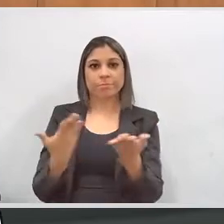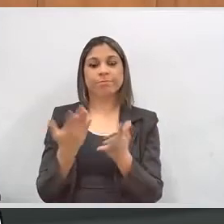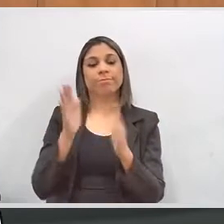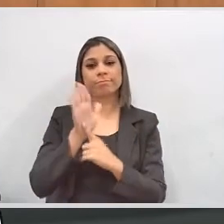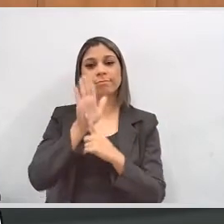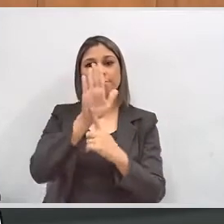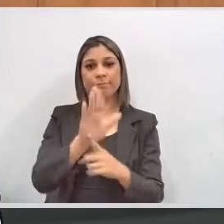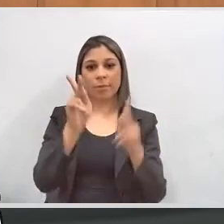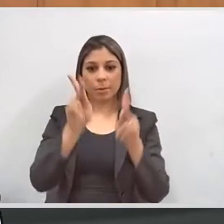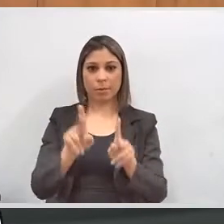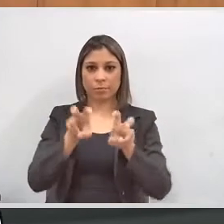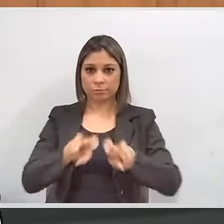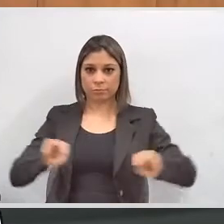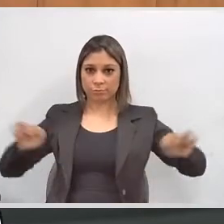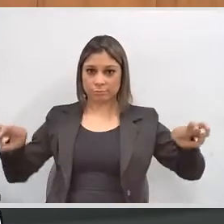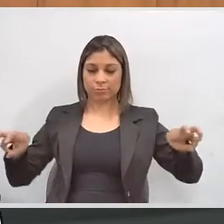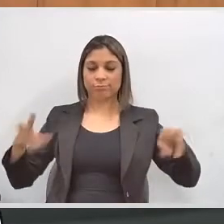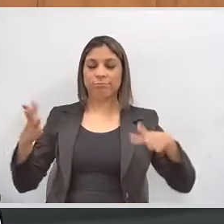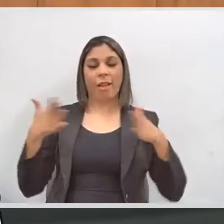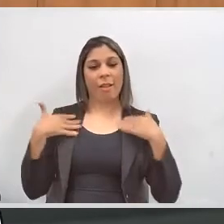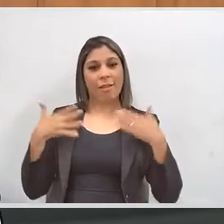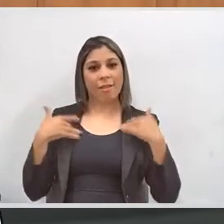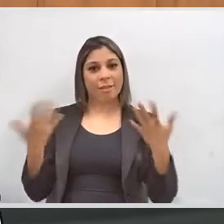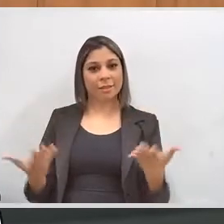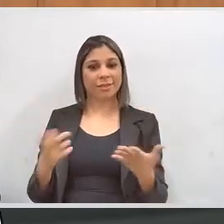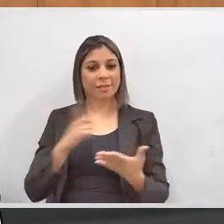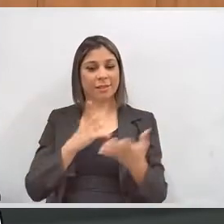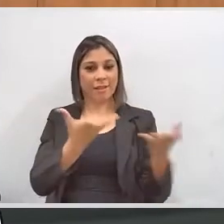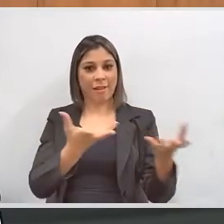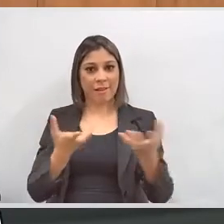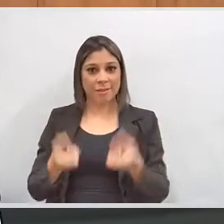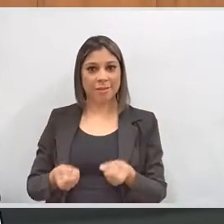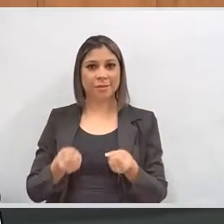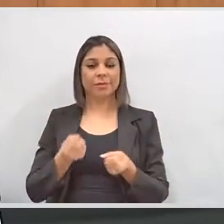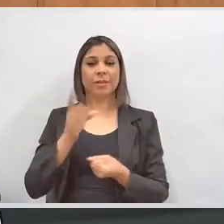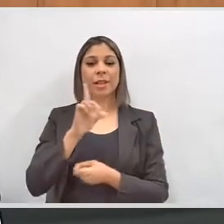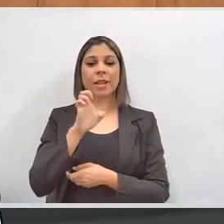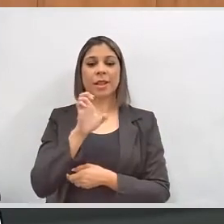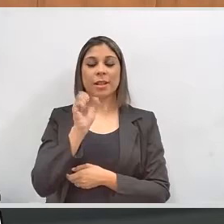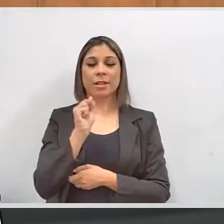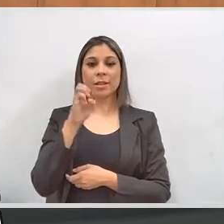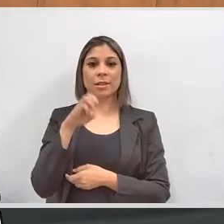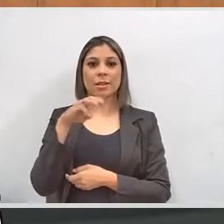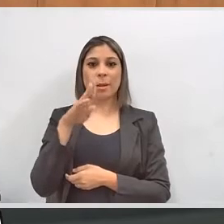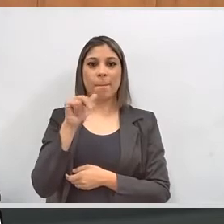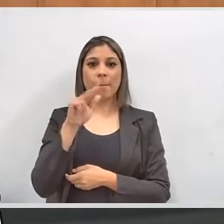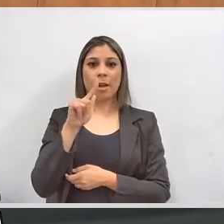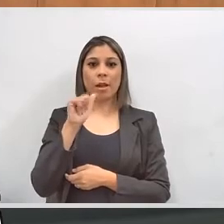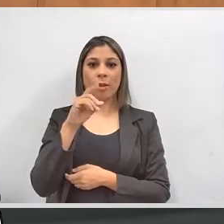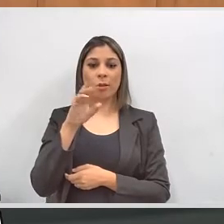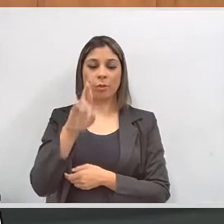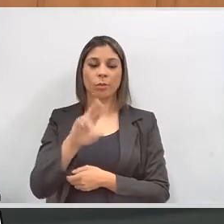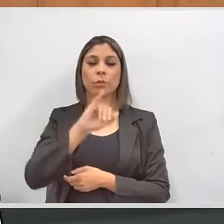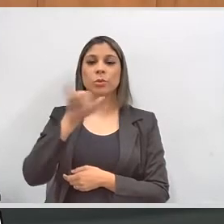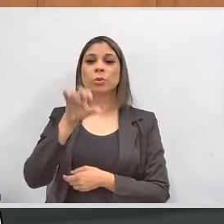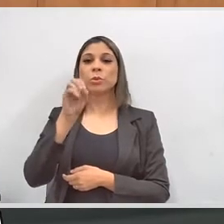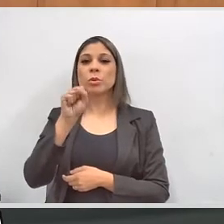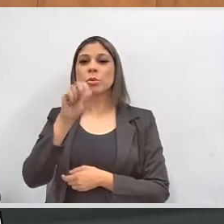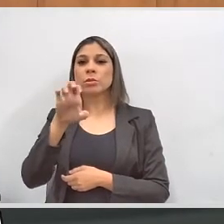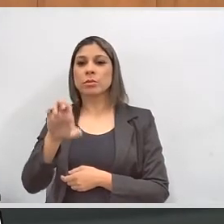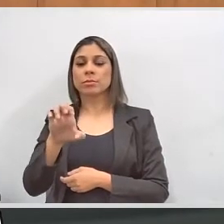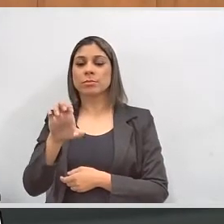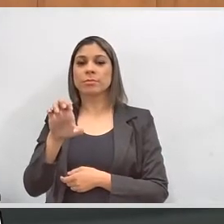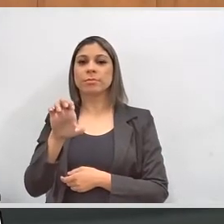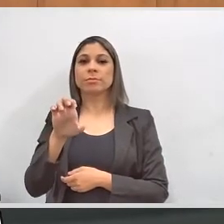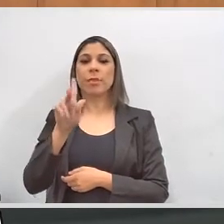apresentar os membros da mesa. Com muita alegria, estamos recebendo o desembargador, doutor José Edgar Pena Amorim